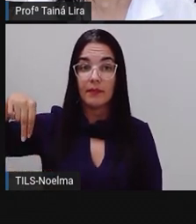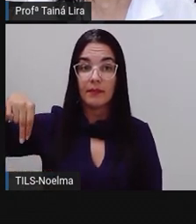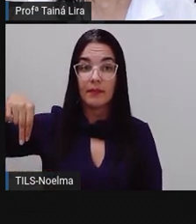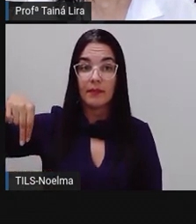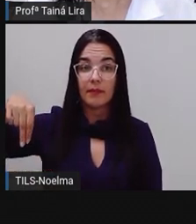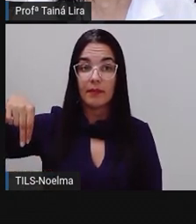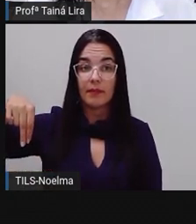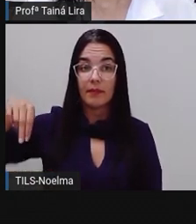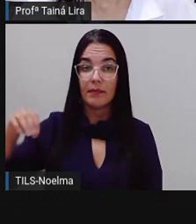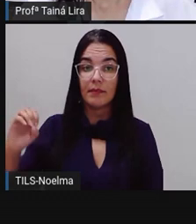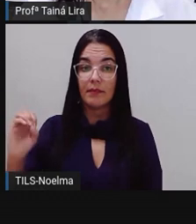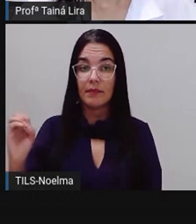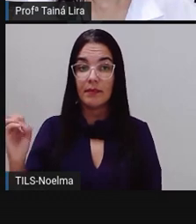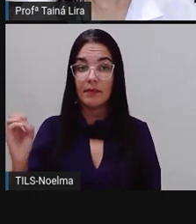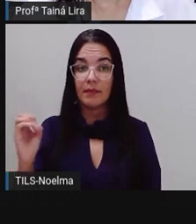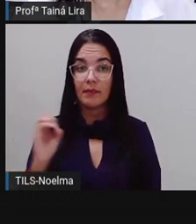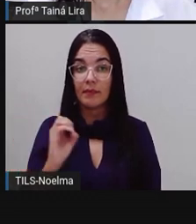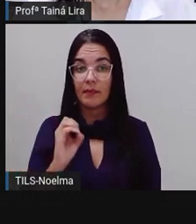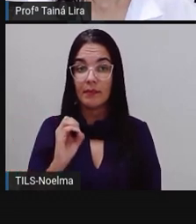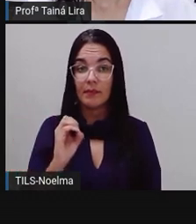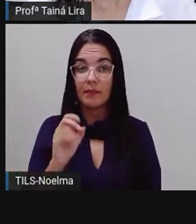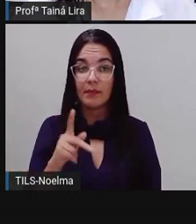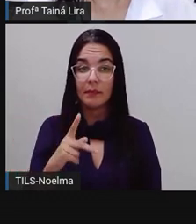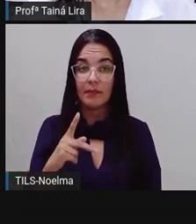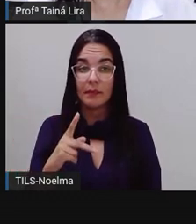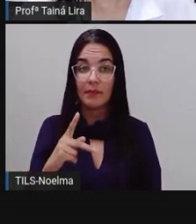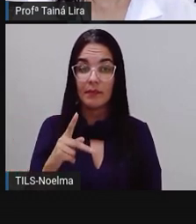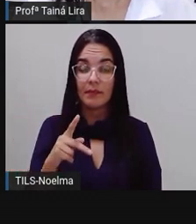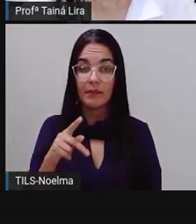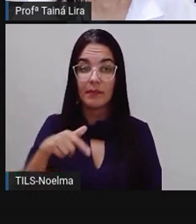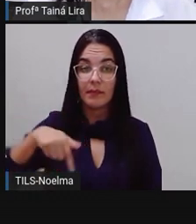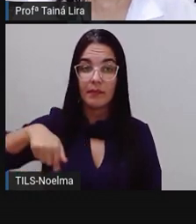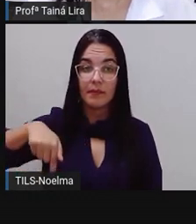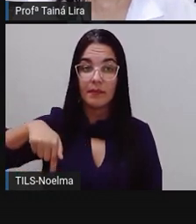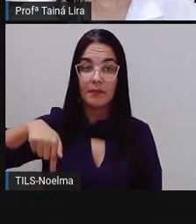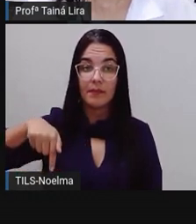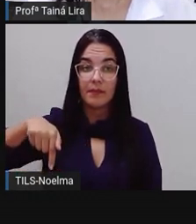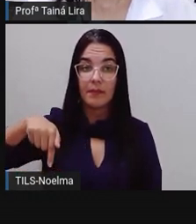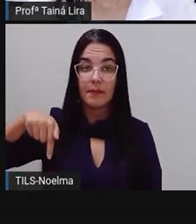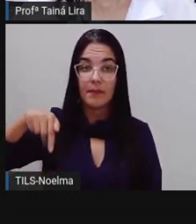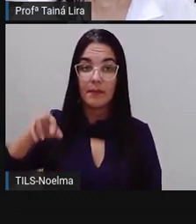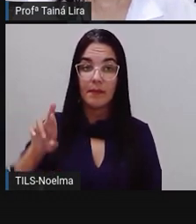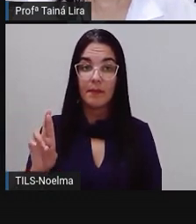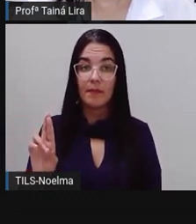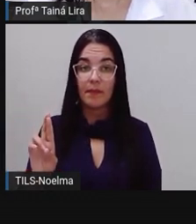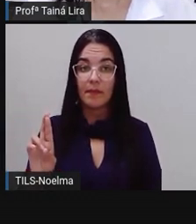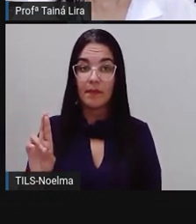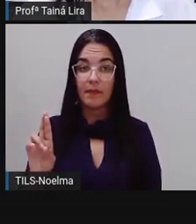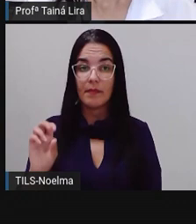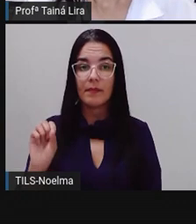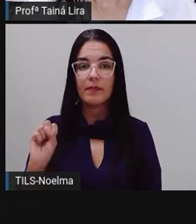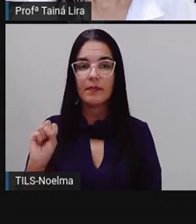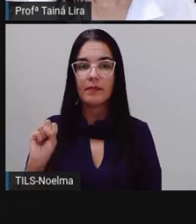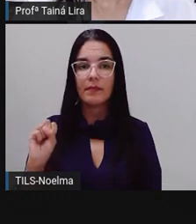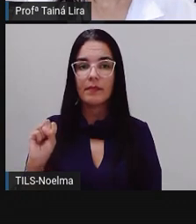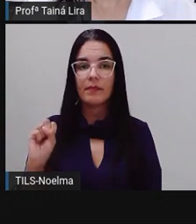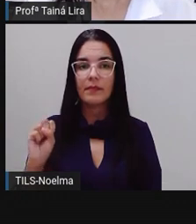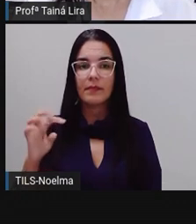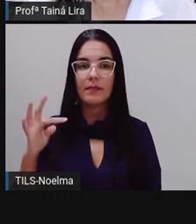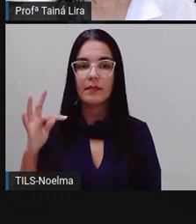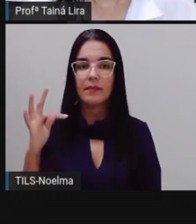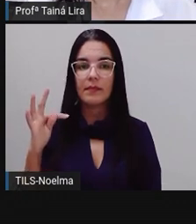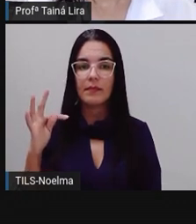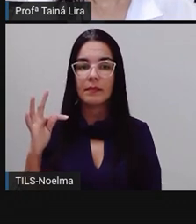N, O, P, Q, R, C,